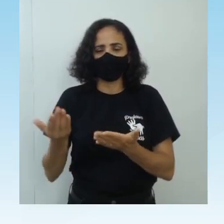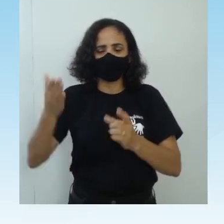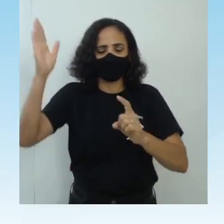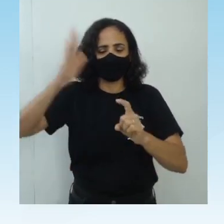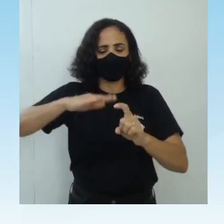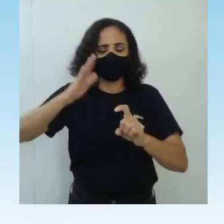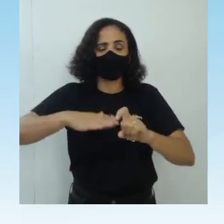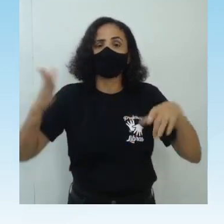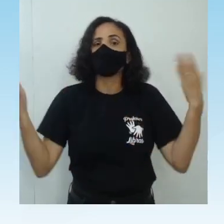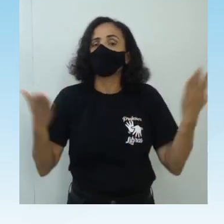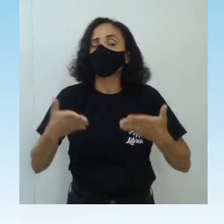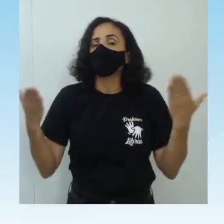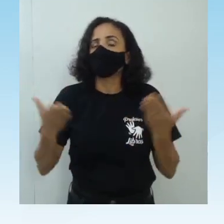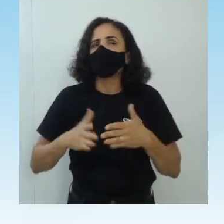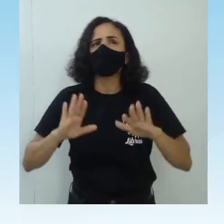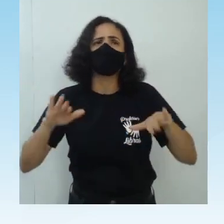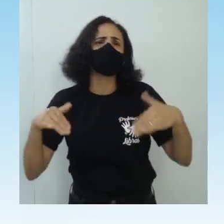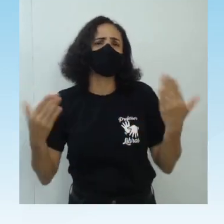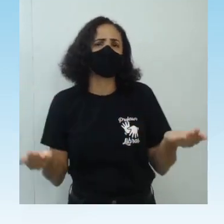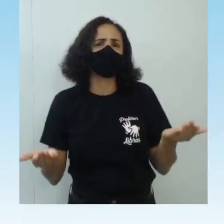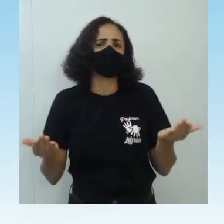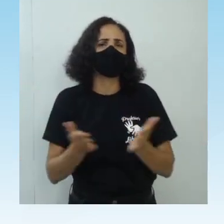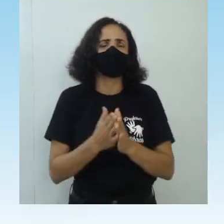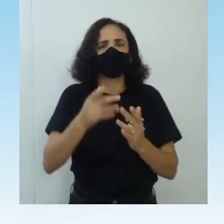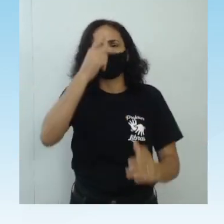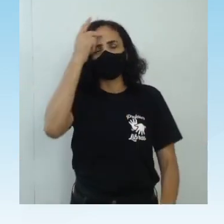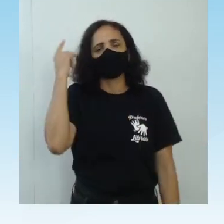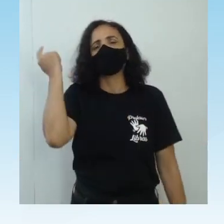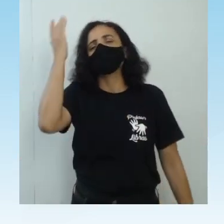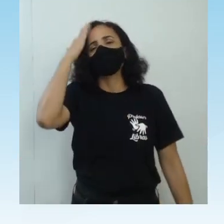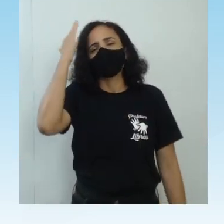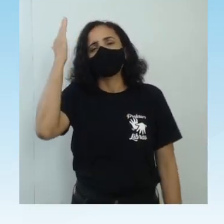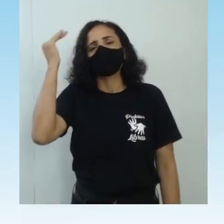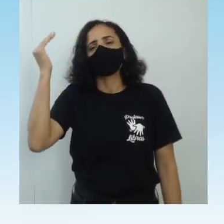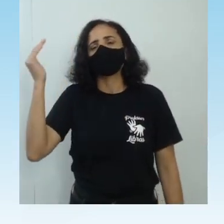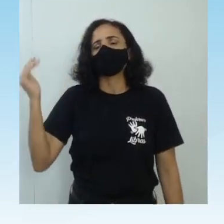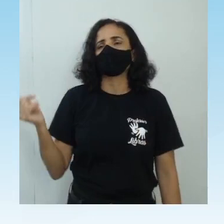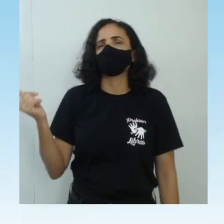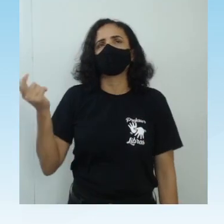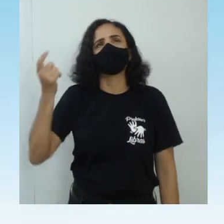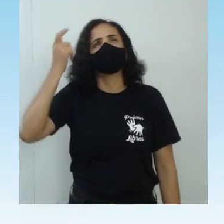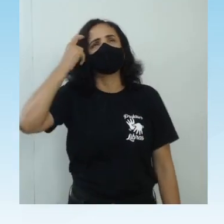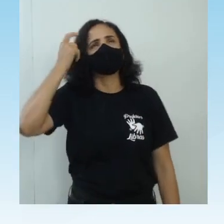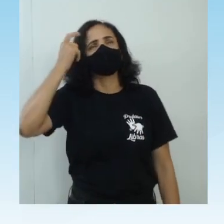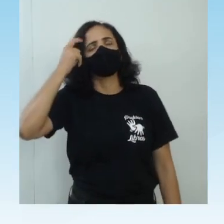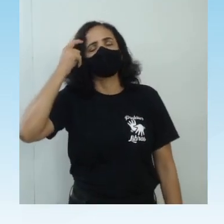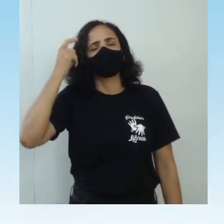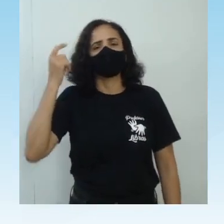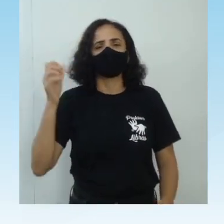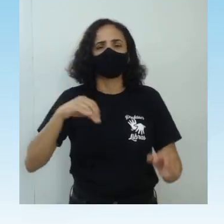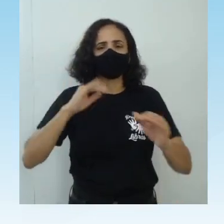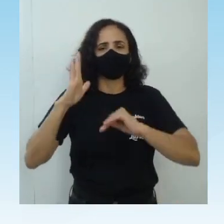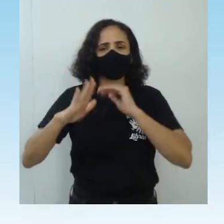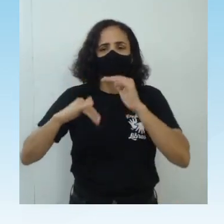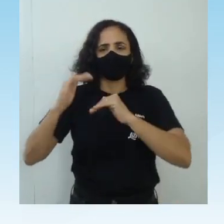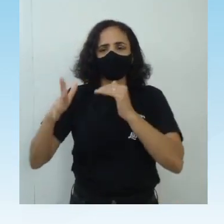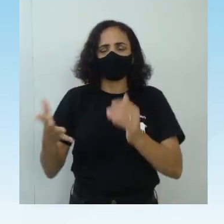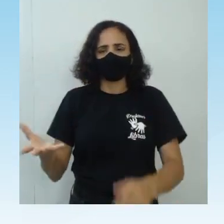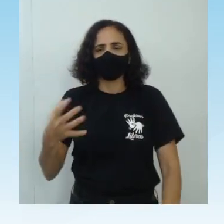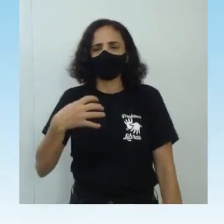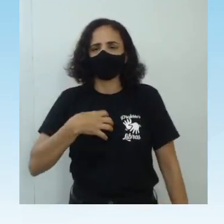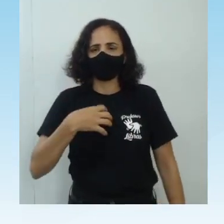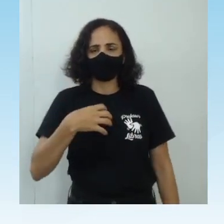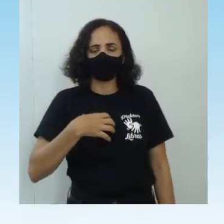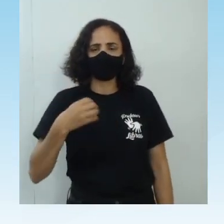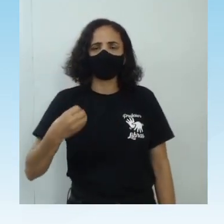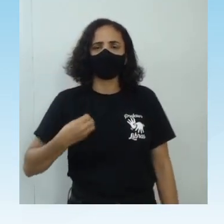possuir seus mitos quem são seus mitos? Celebridades certo? que são criadas que vão desenvolver o modo de ser e